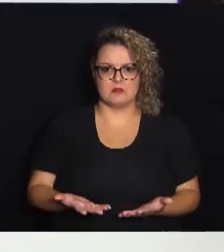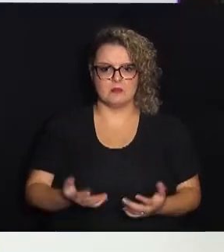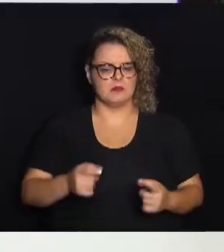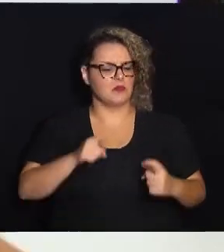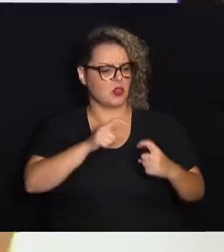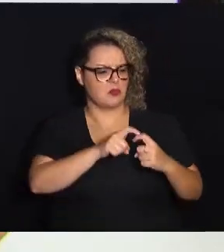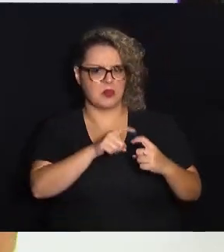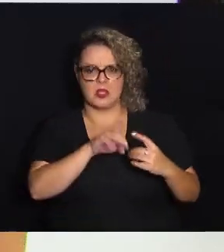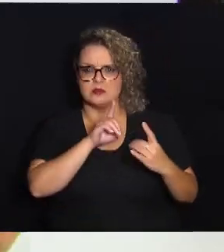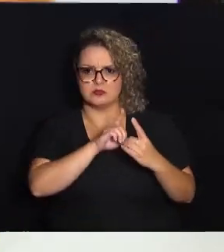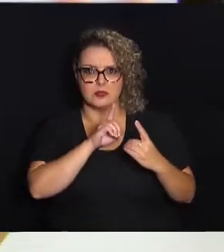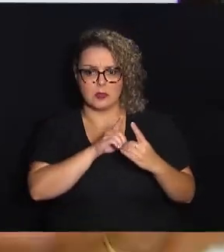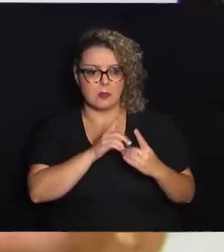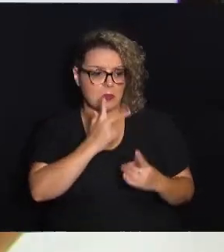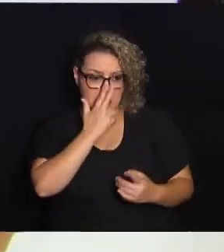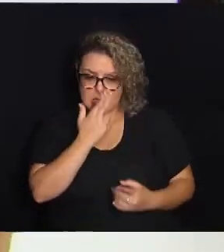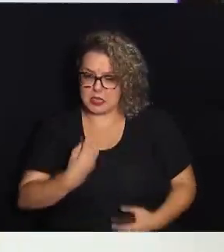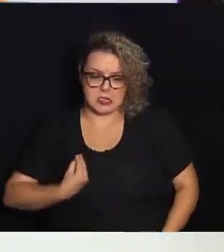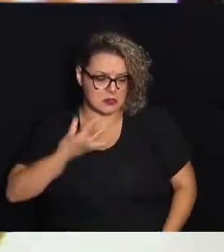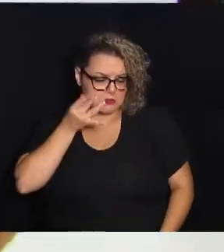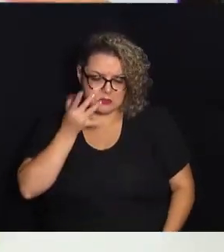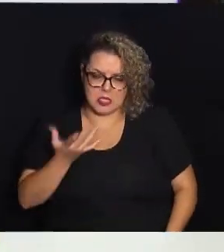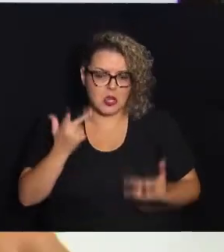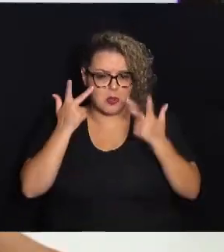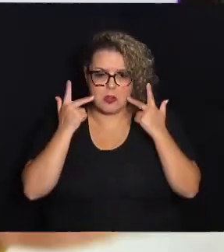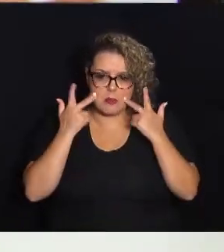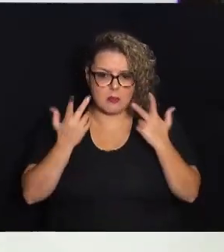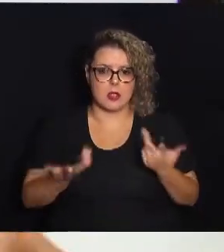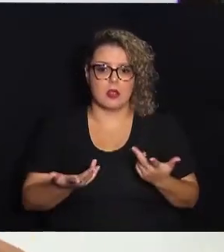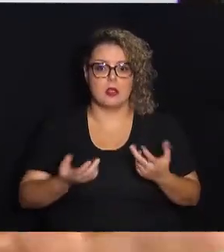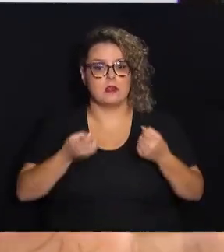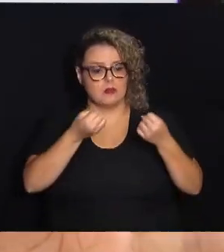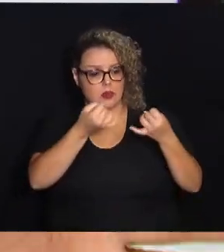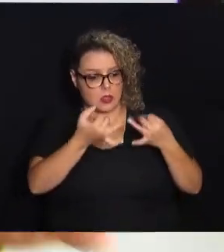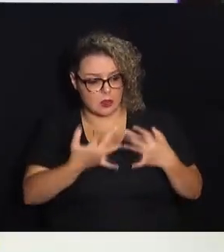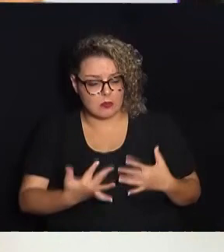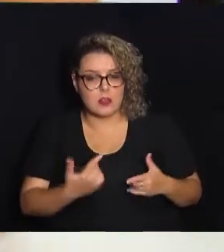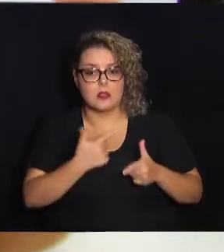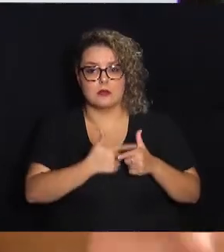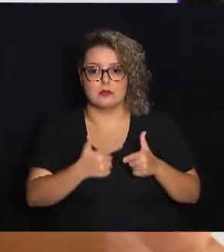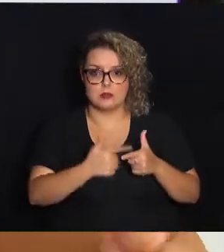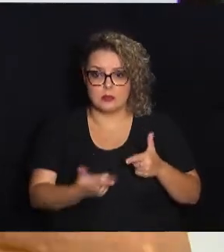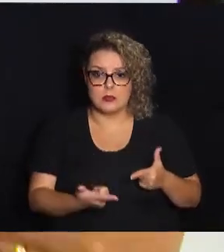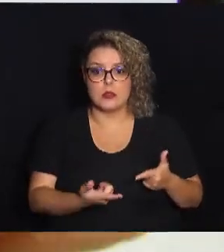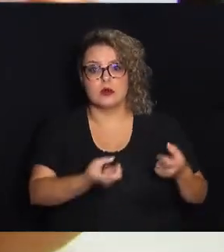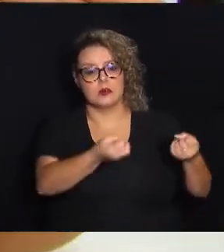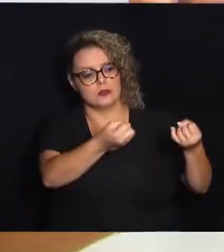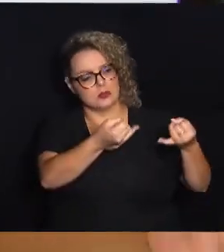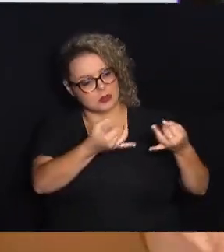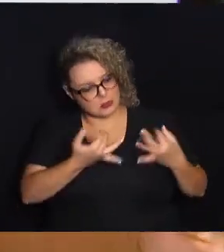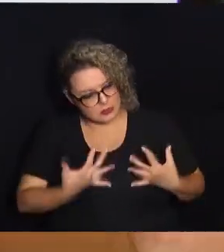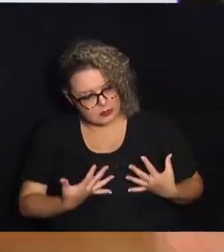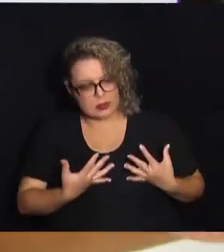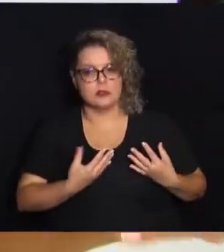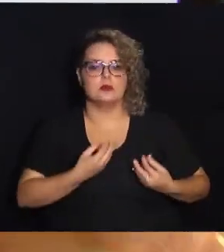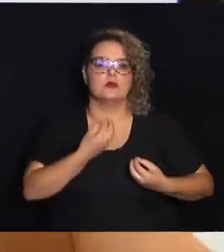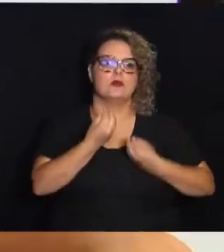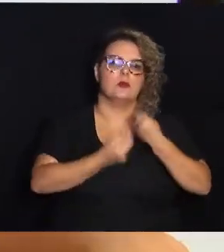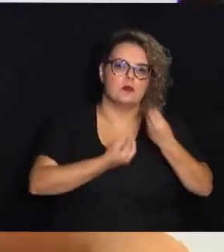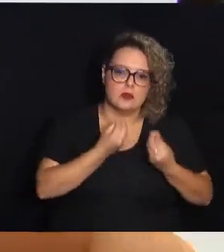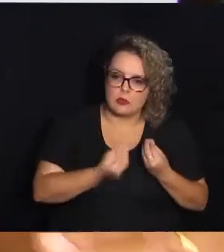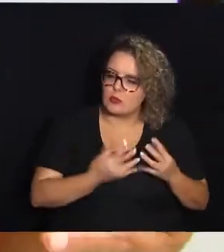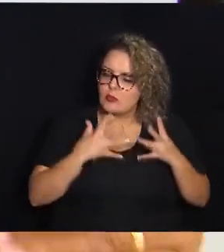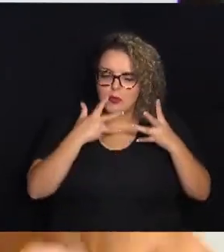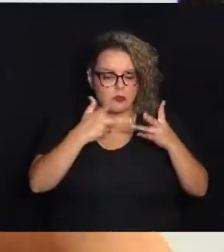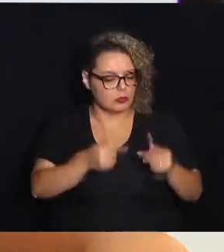problema nenhum porque ele me atendeu como se estivesse no presencial. Eu expliquei meu problema, ele me